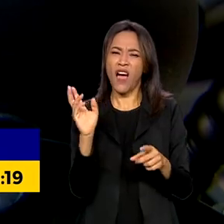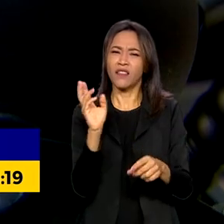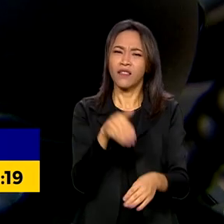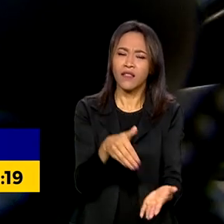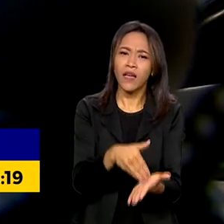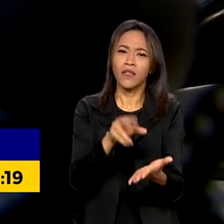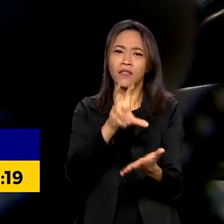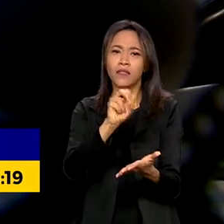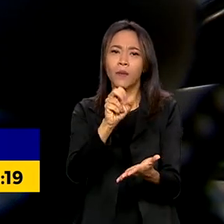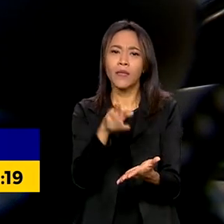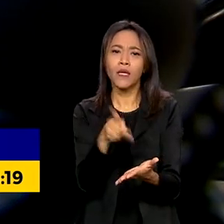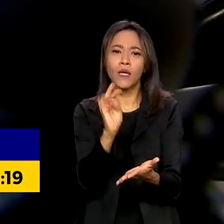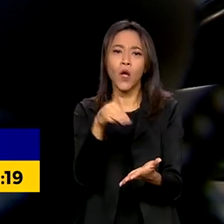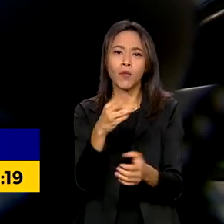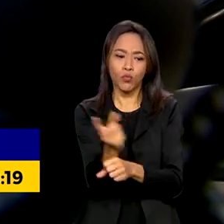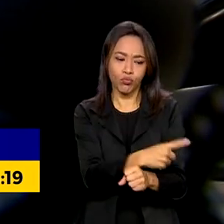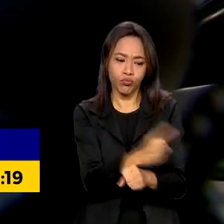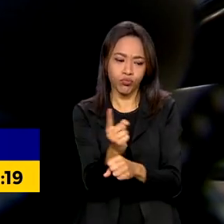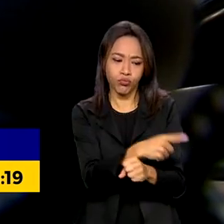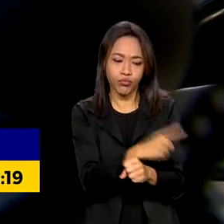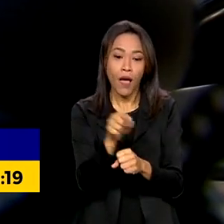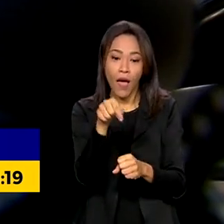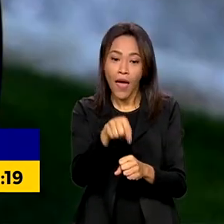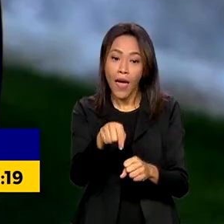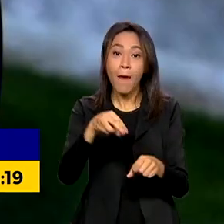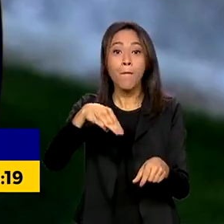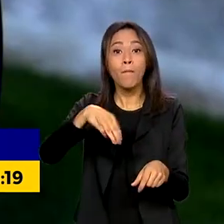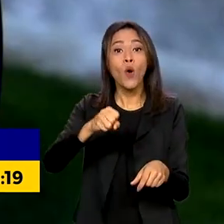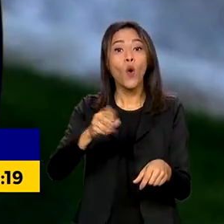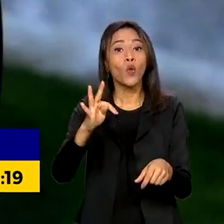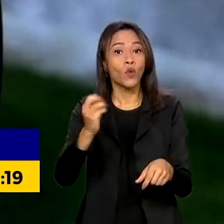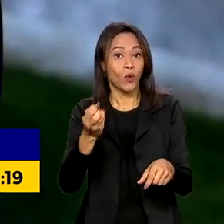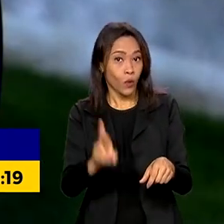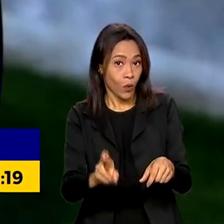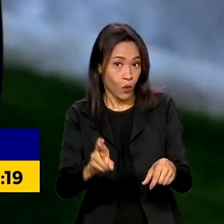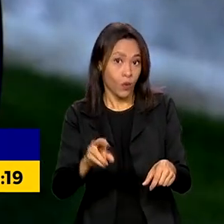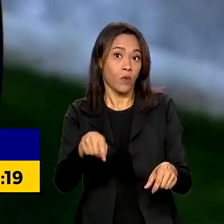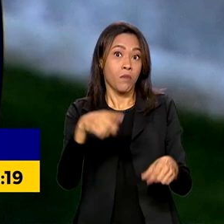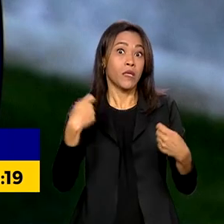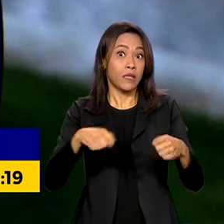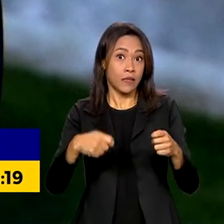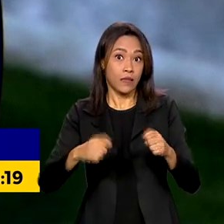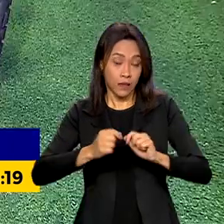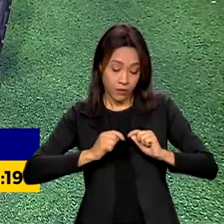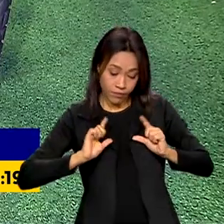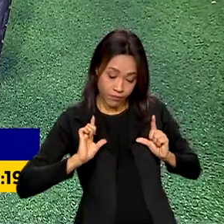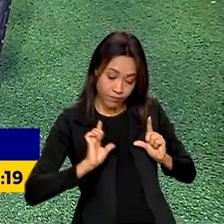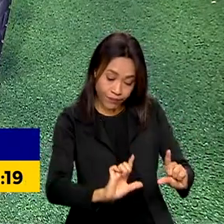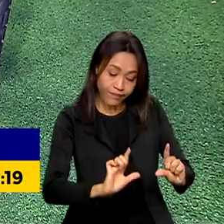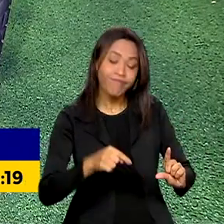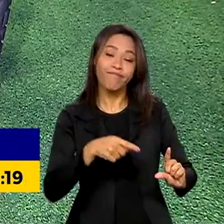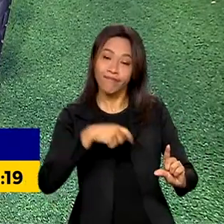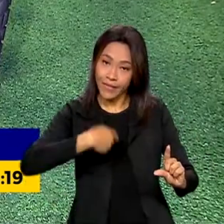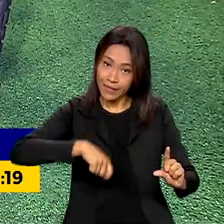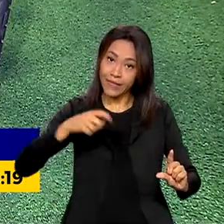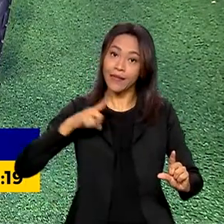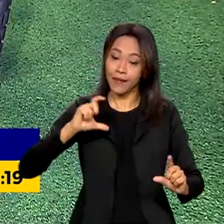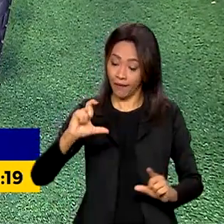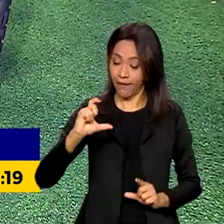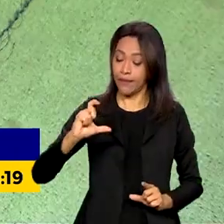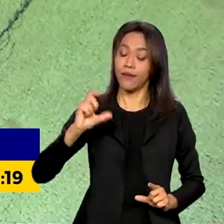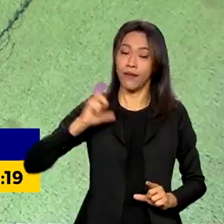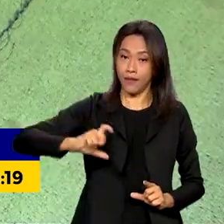hora passam a ser consideradas ciclomotores. O dono vai precisar emplacar o veículo e ter carteira de